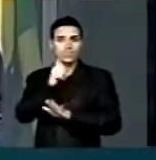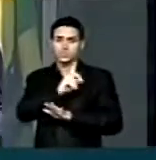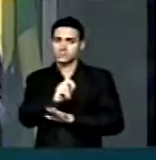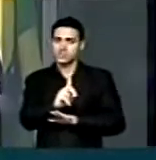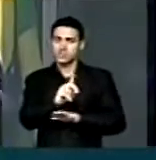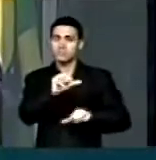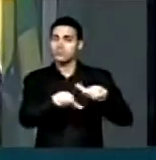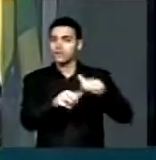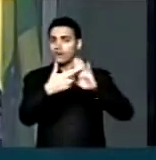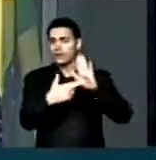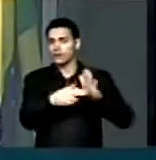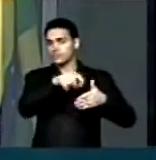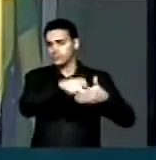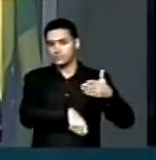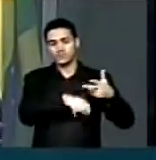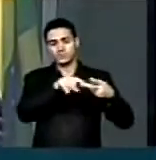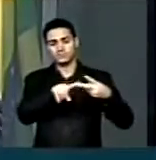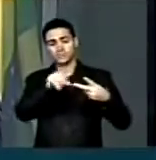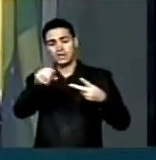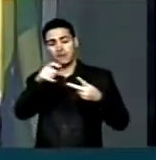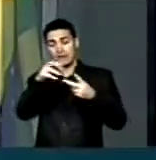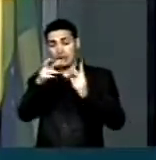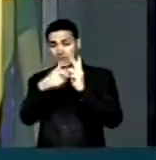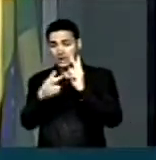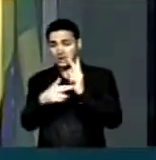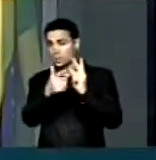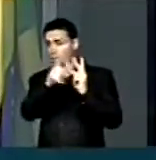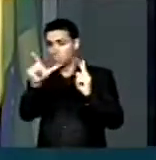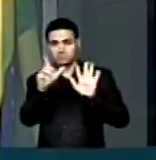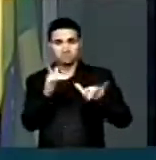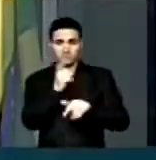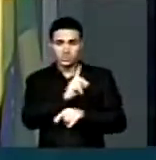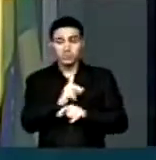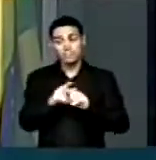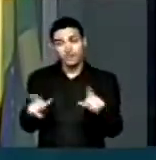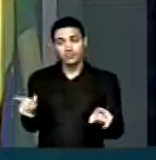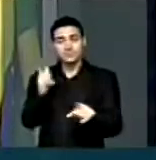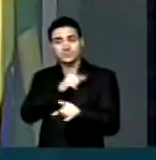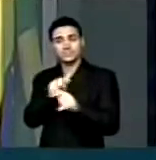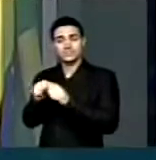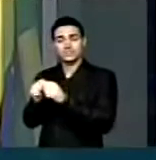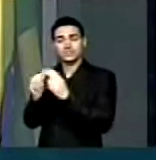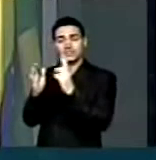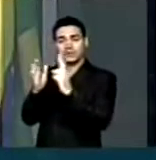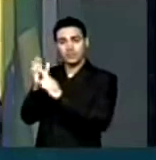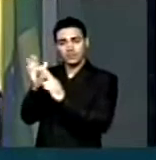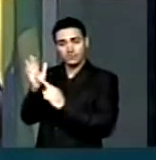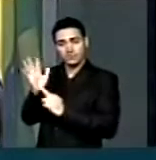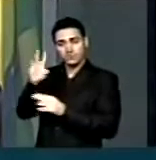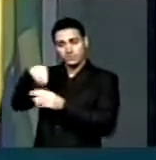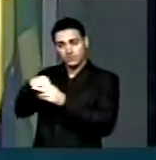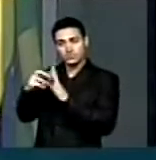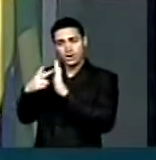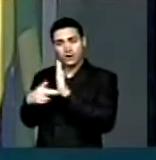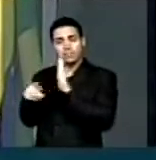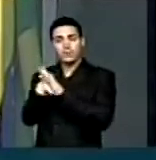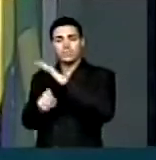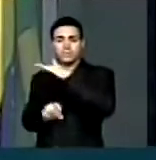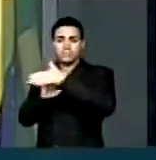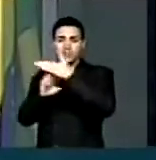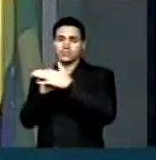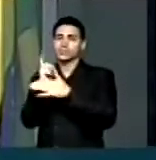não conseguimos as reformas, mas fizemos uma reforma interna para as micro e pequenas empresas,